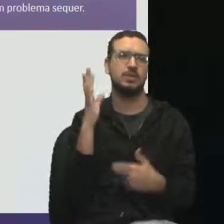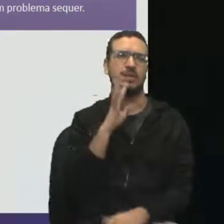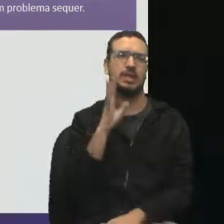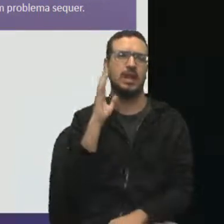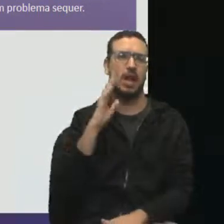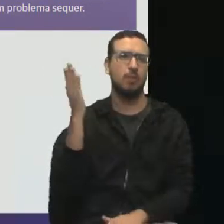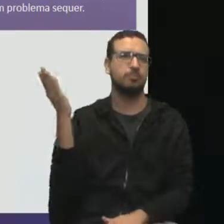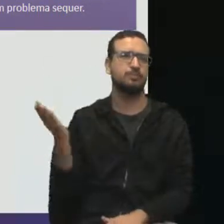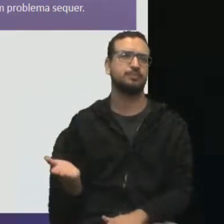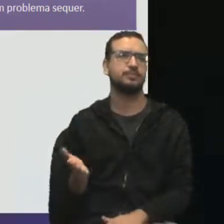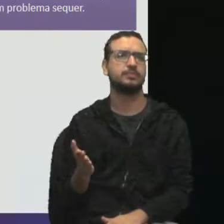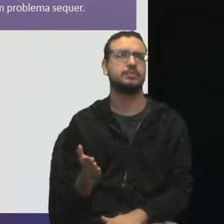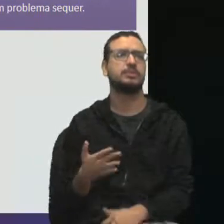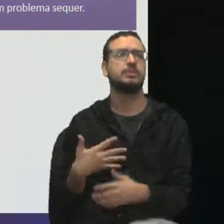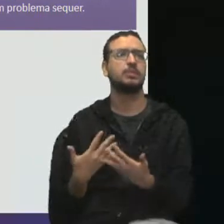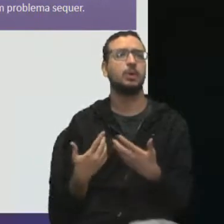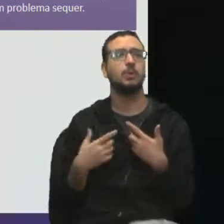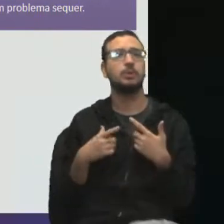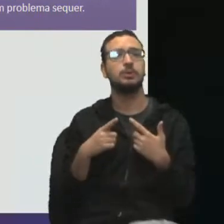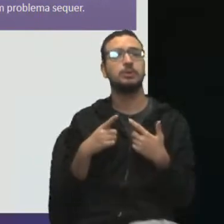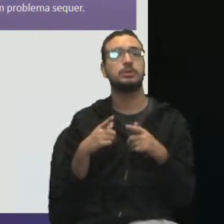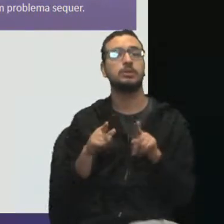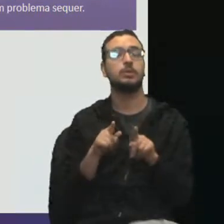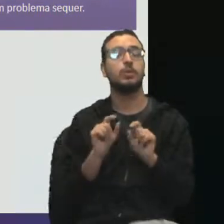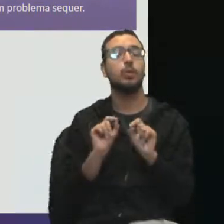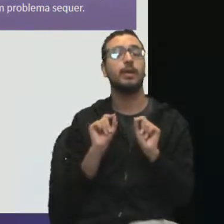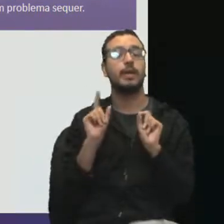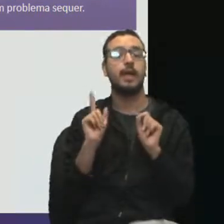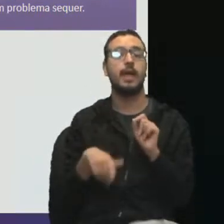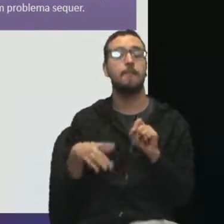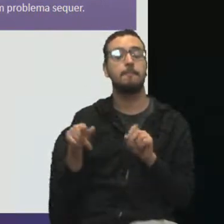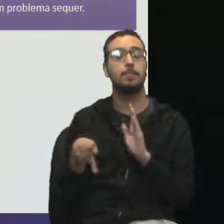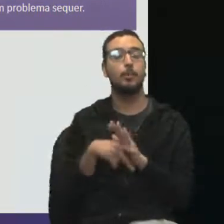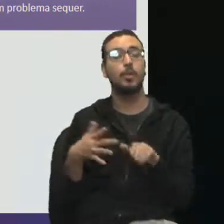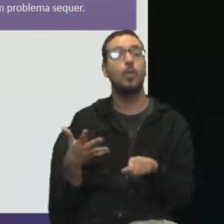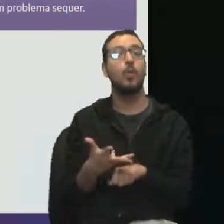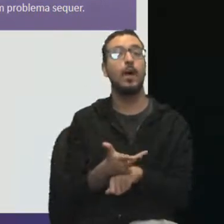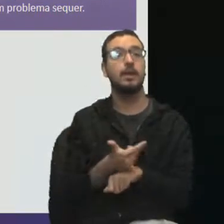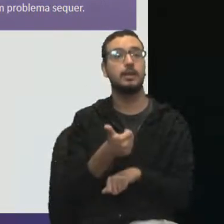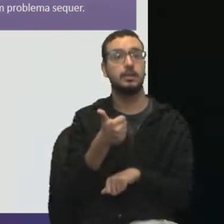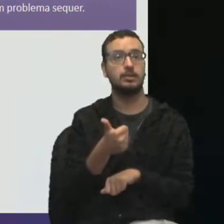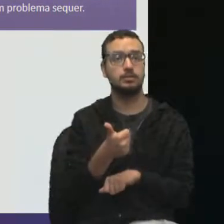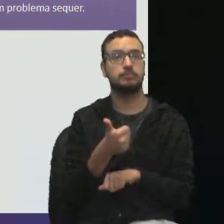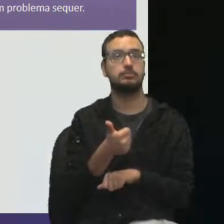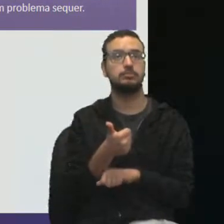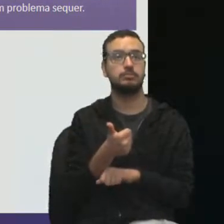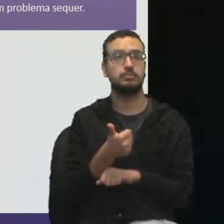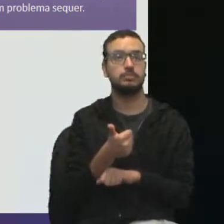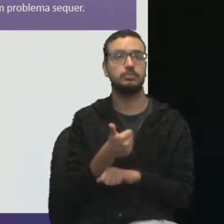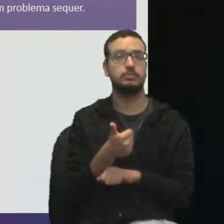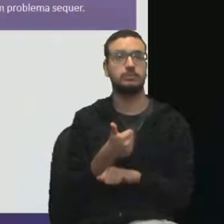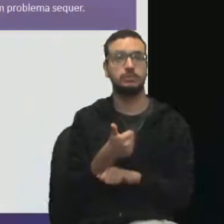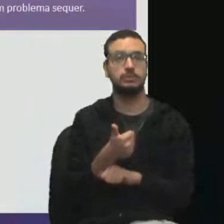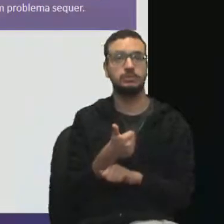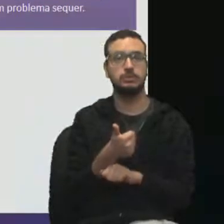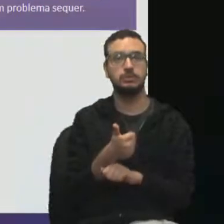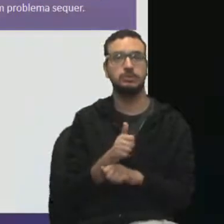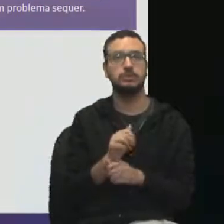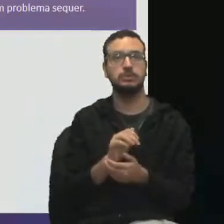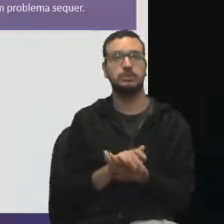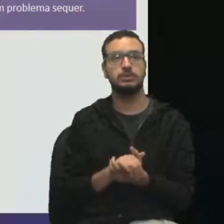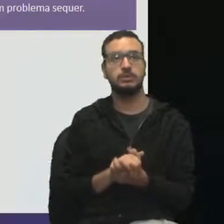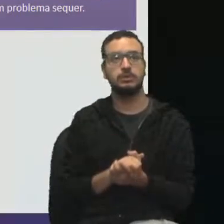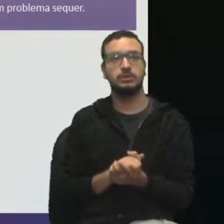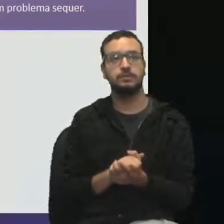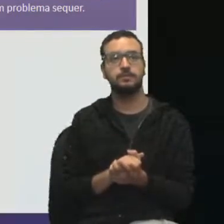E aí você vai traçar quais são os critérios de qualidade para que você, o quê? Me entregue isso que eu pedi. Então,